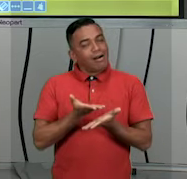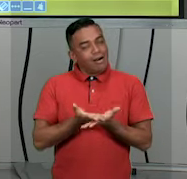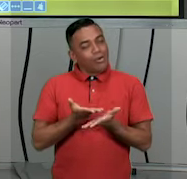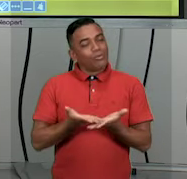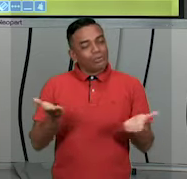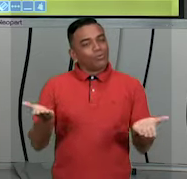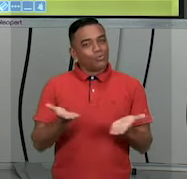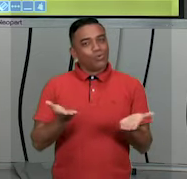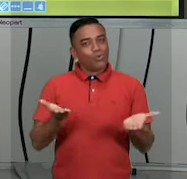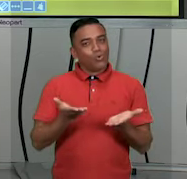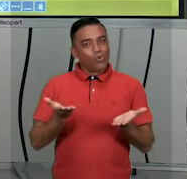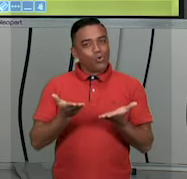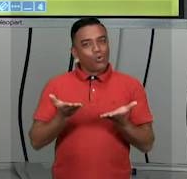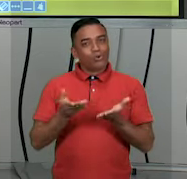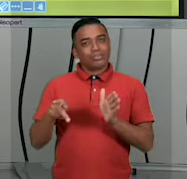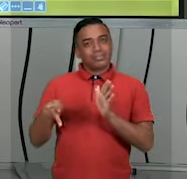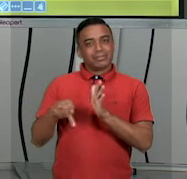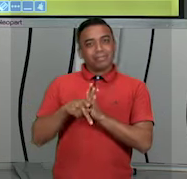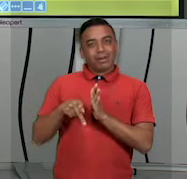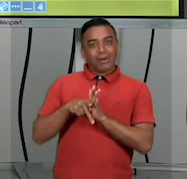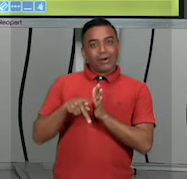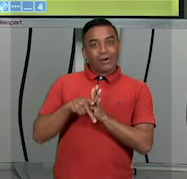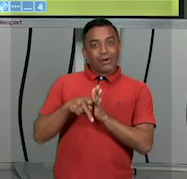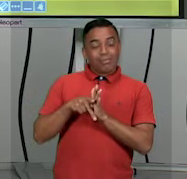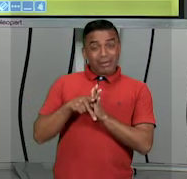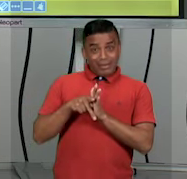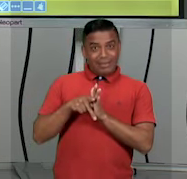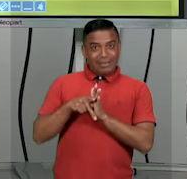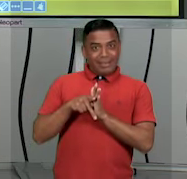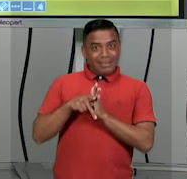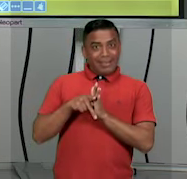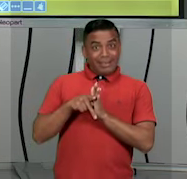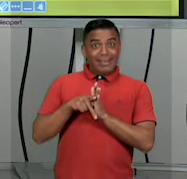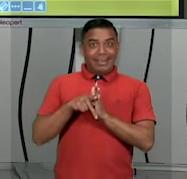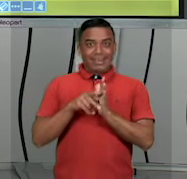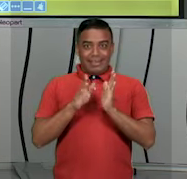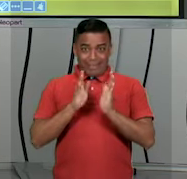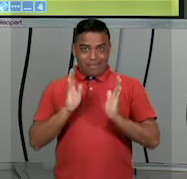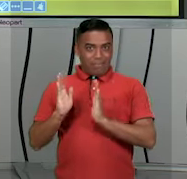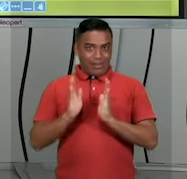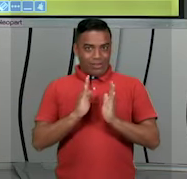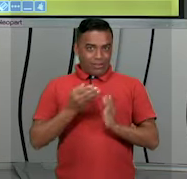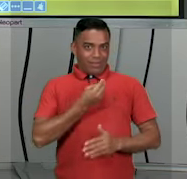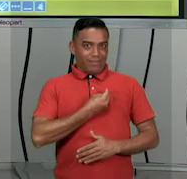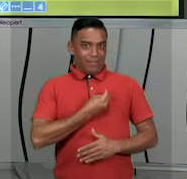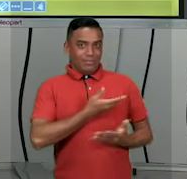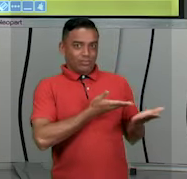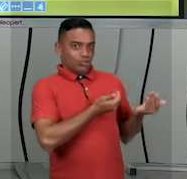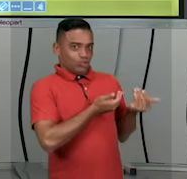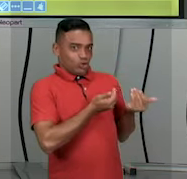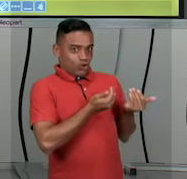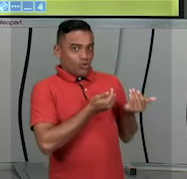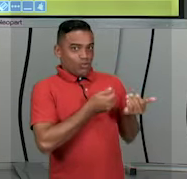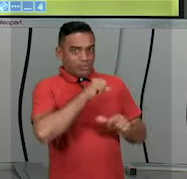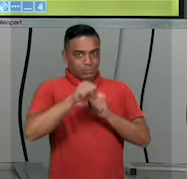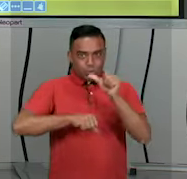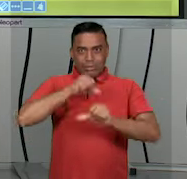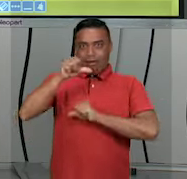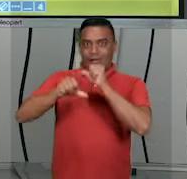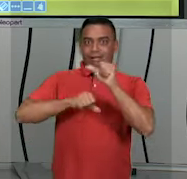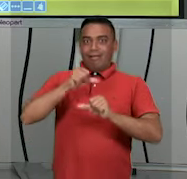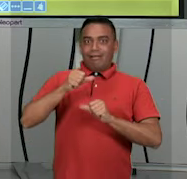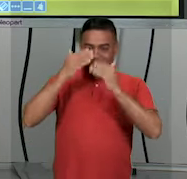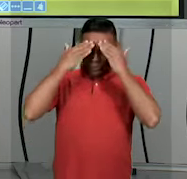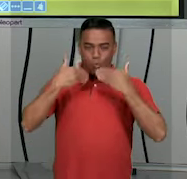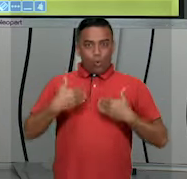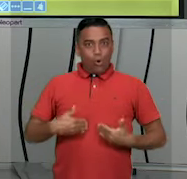aula sobre o sistema, não, essa foi a nossa aula sobre a puberdade e a adolescência e eu espero que você tenha